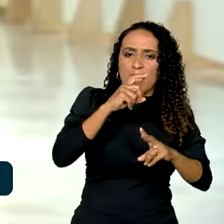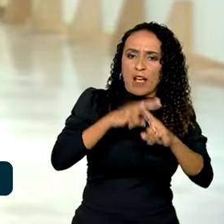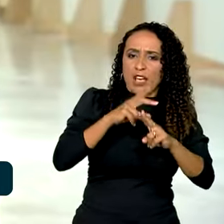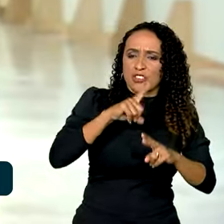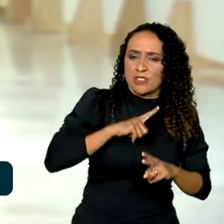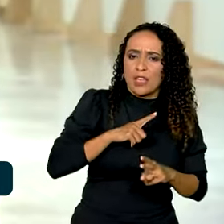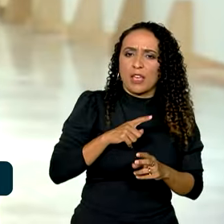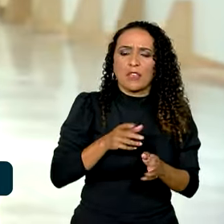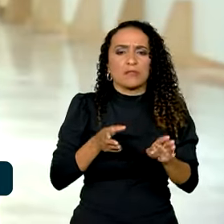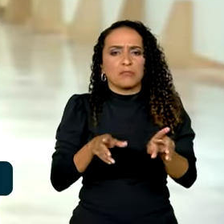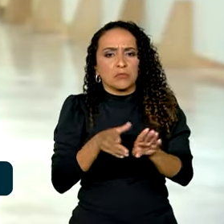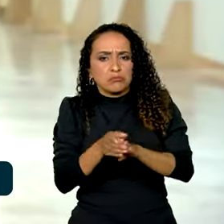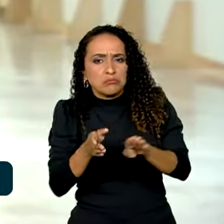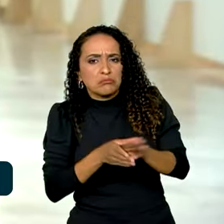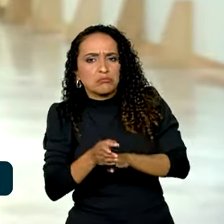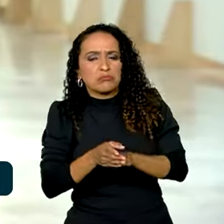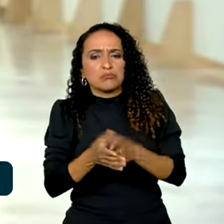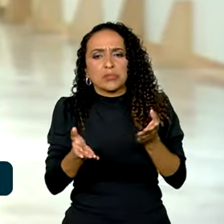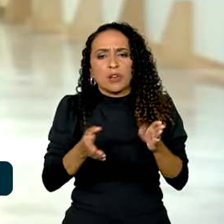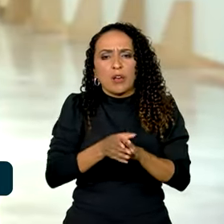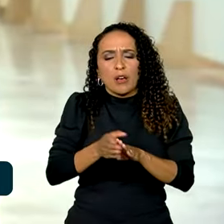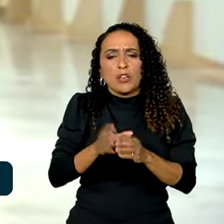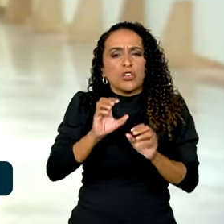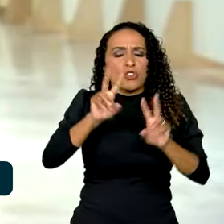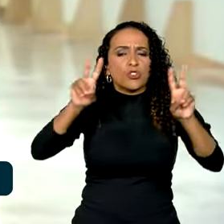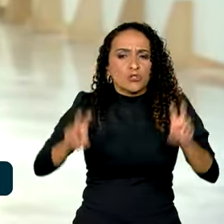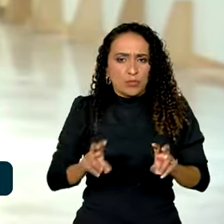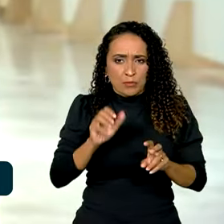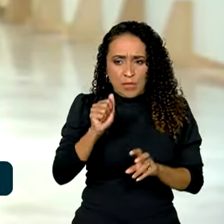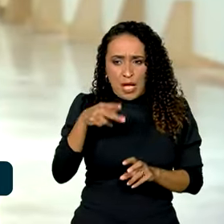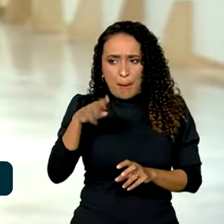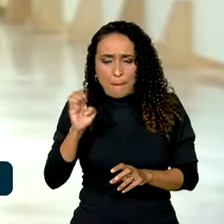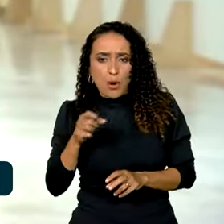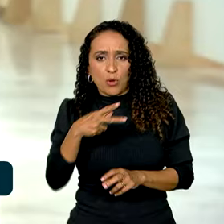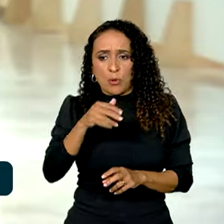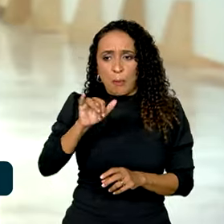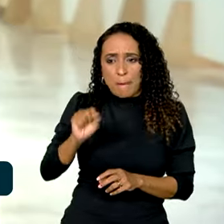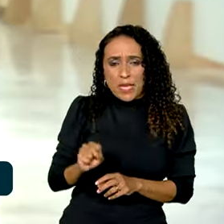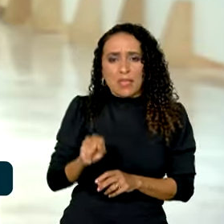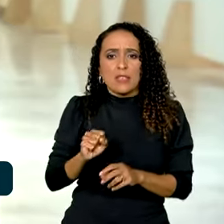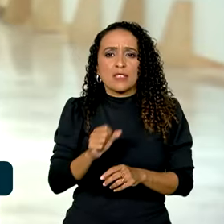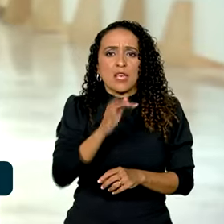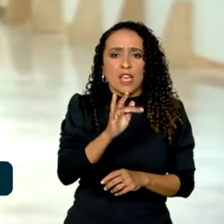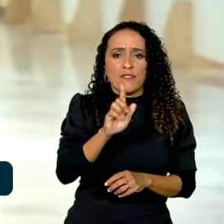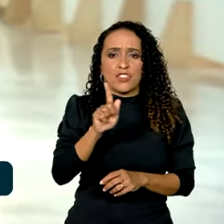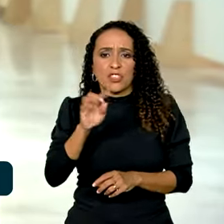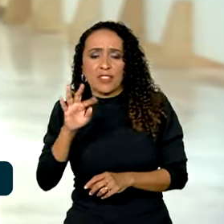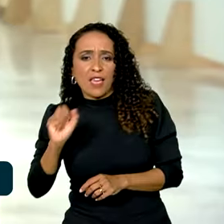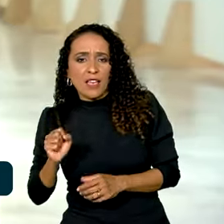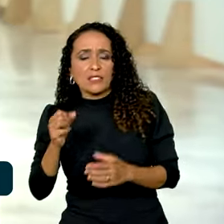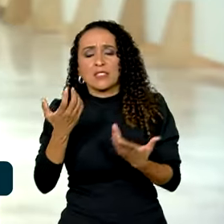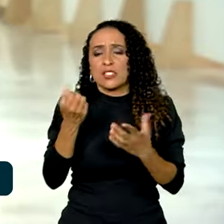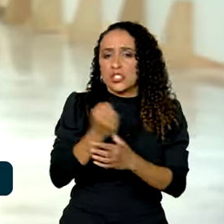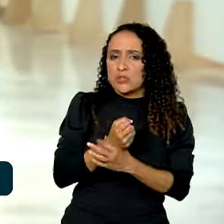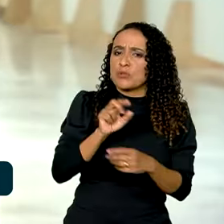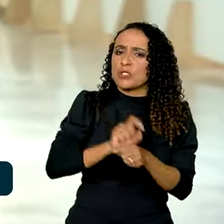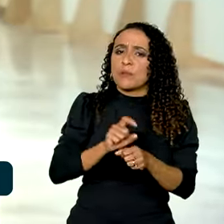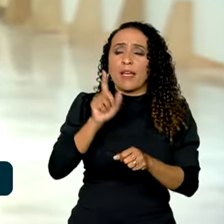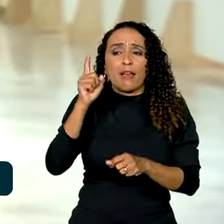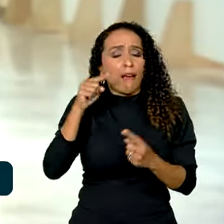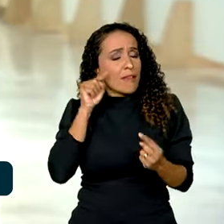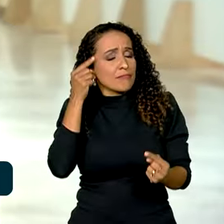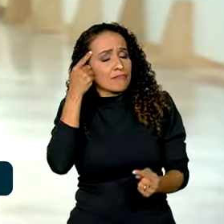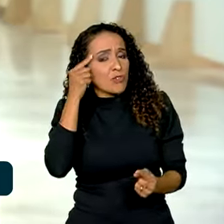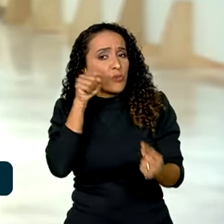orientações sobre o abono do PIS, seguro-desemprego e FGTS. A ideia é expandir a novidade para todo